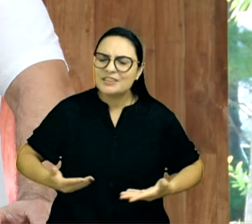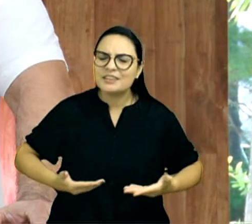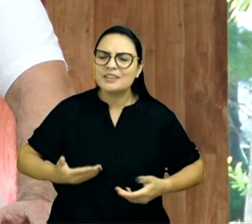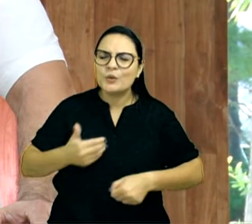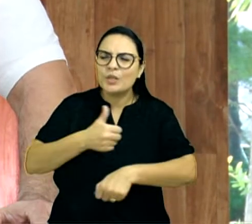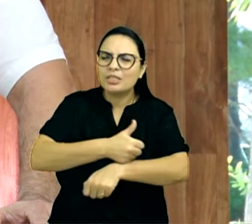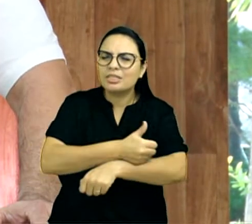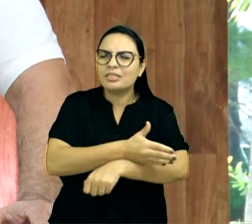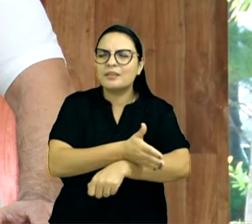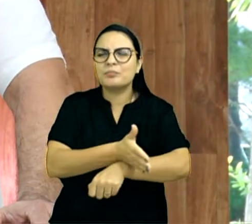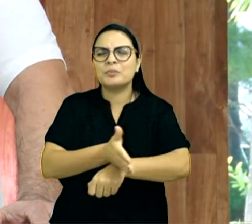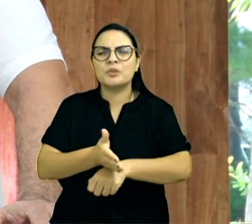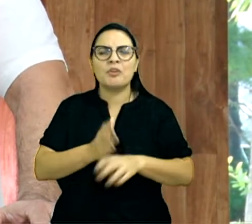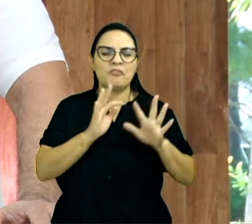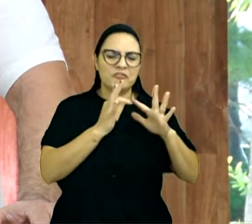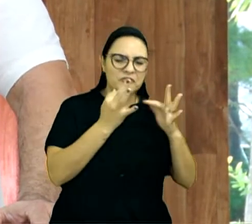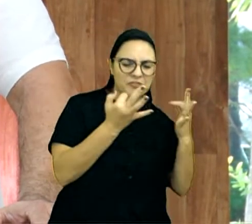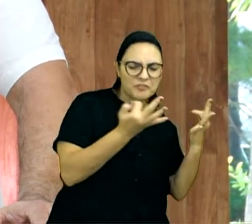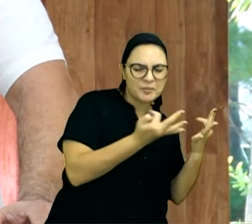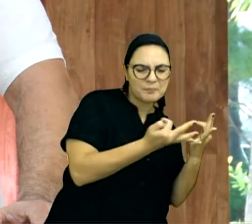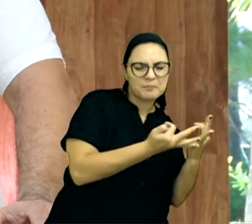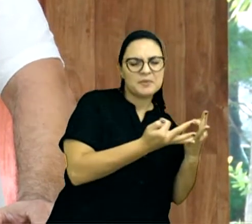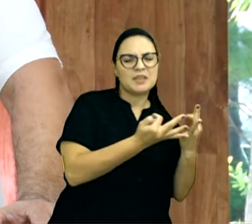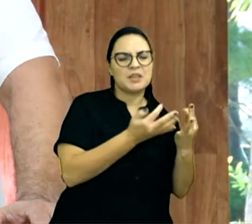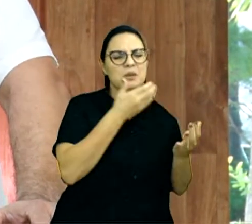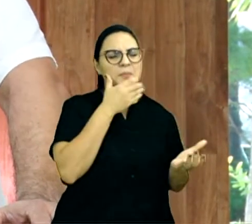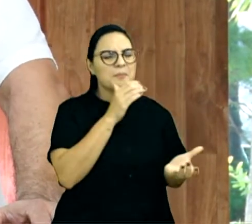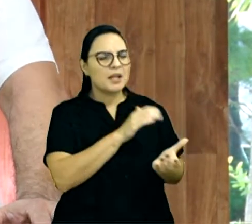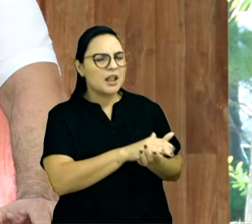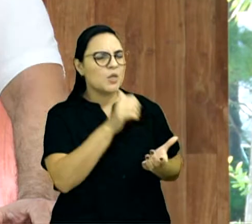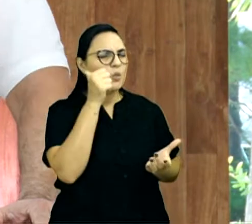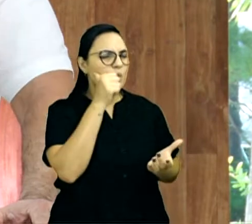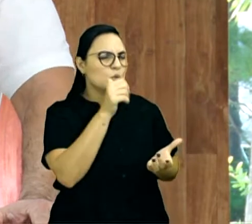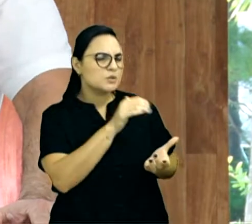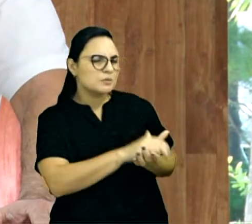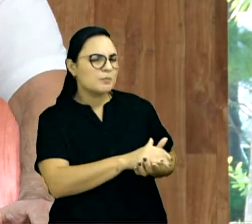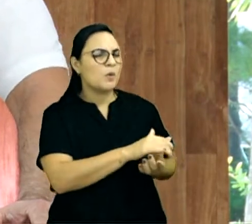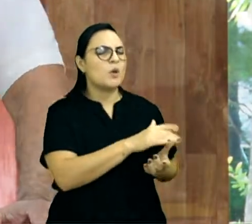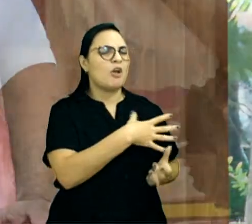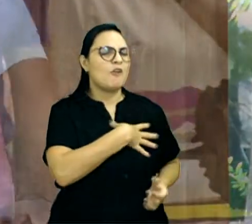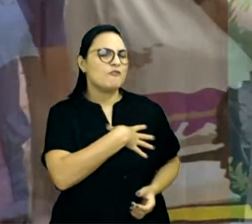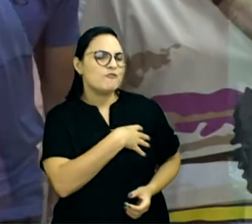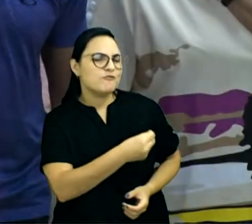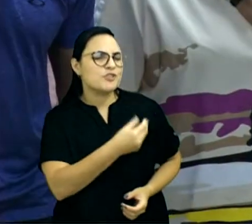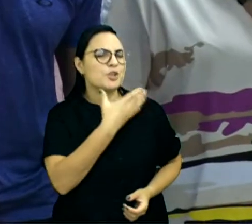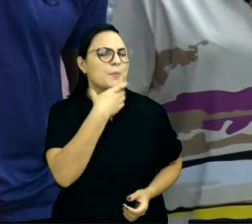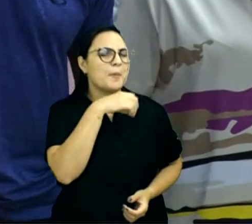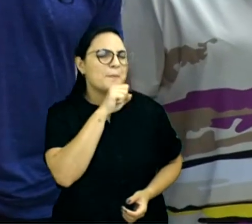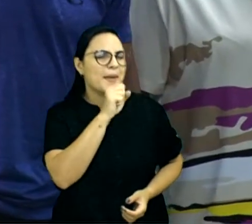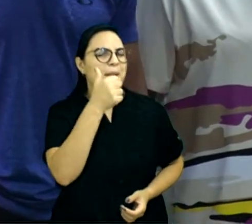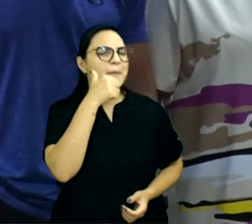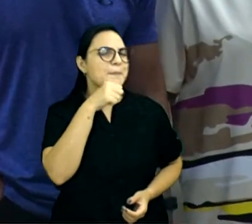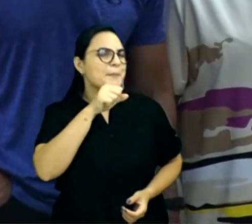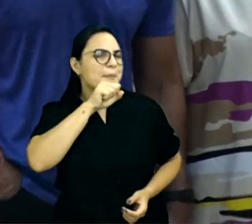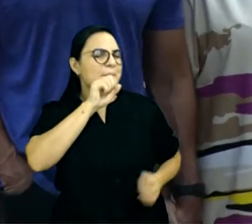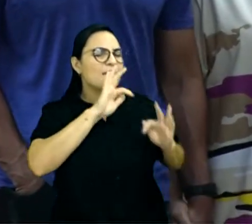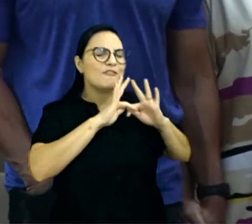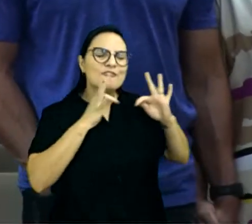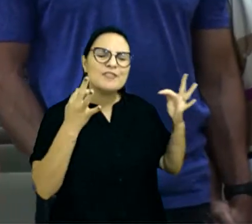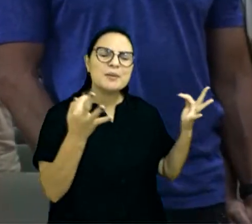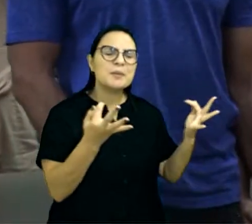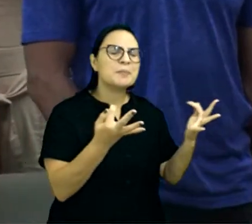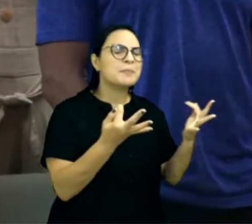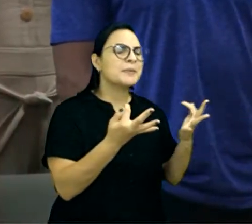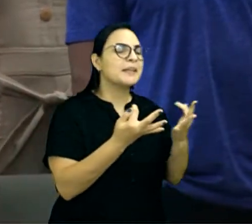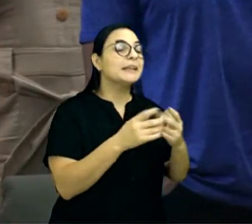no nosso lar, com a nossa esposa, marido, com os filhos, com os pais, com a família, com